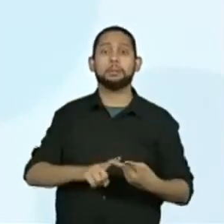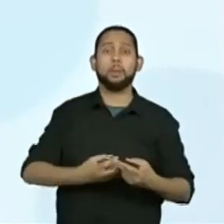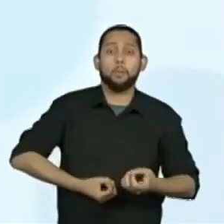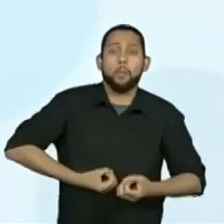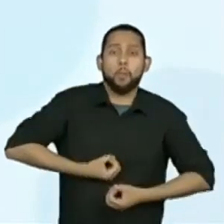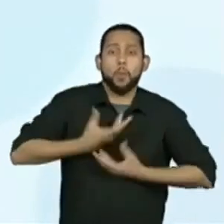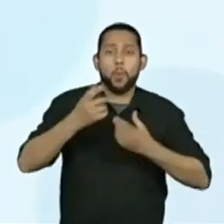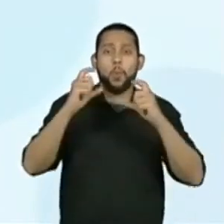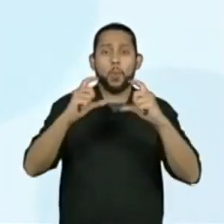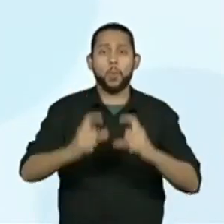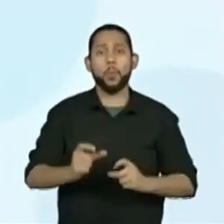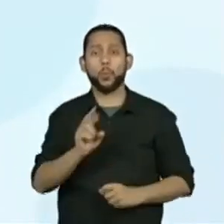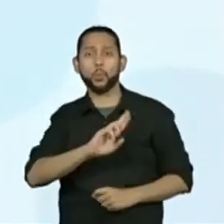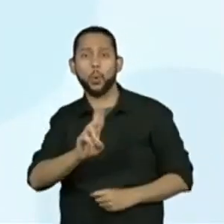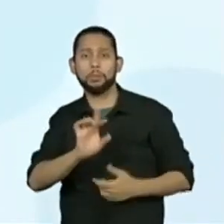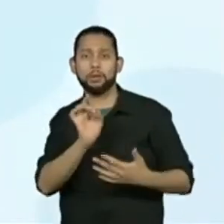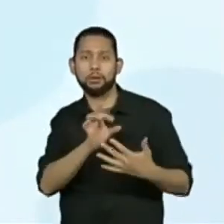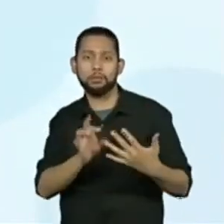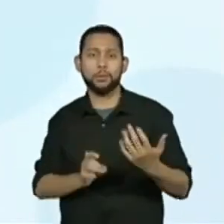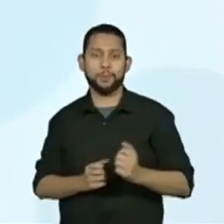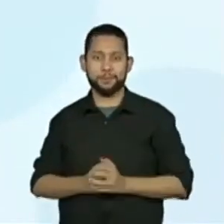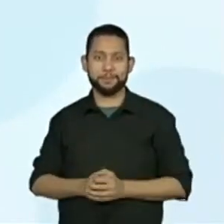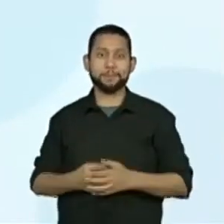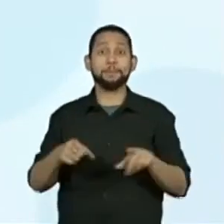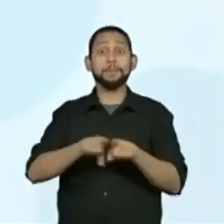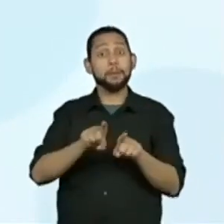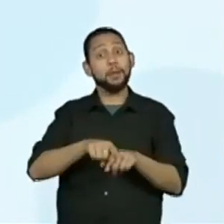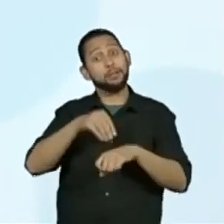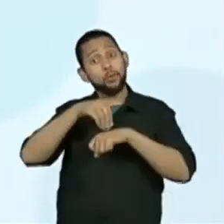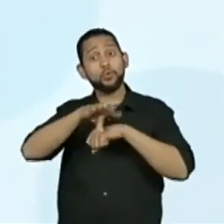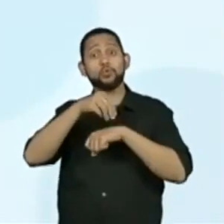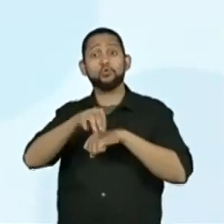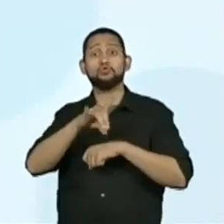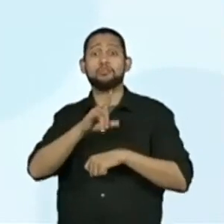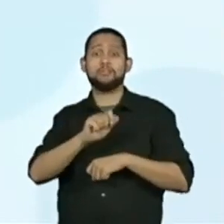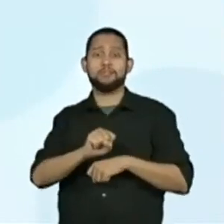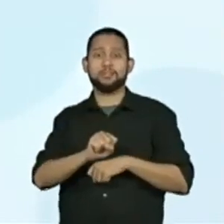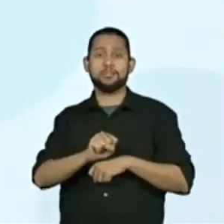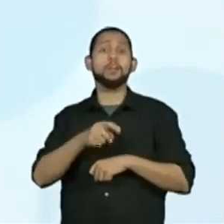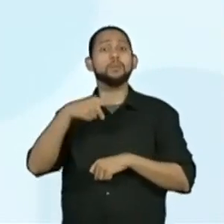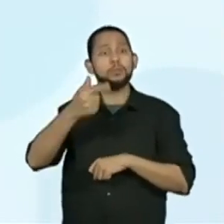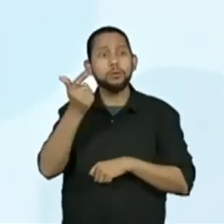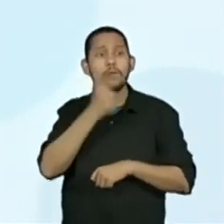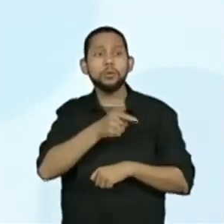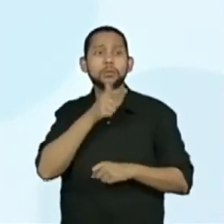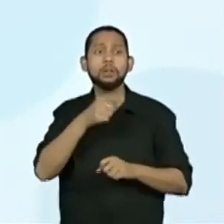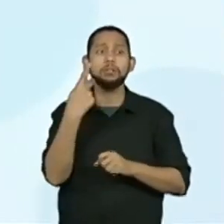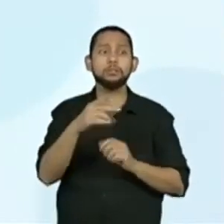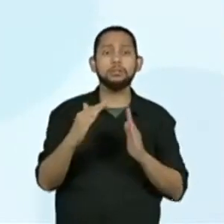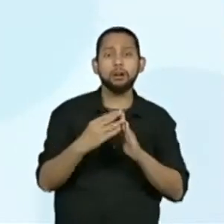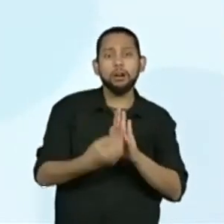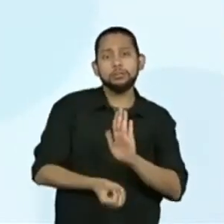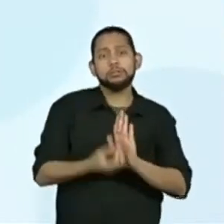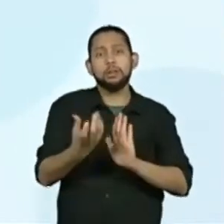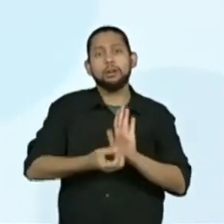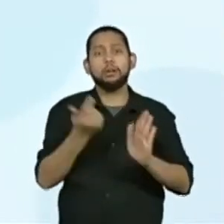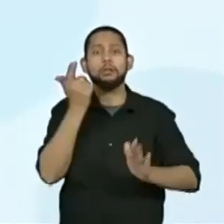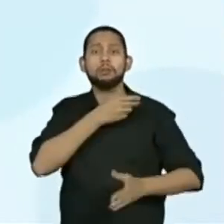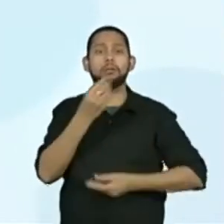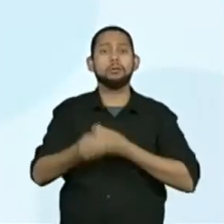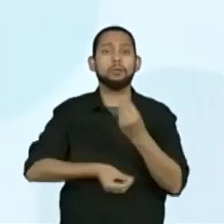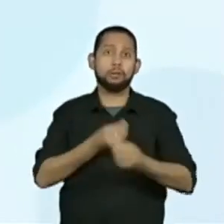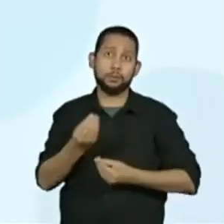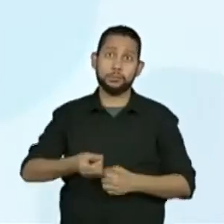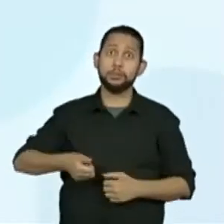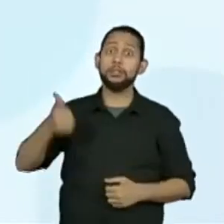E por último, abordamos dicas para um bom desempenho no sarau. Como? Ah, isso é uma